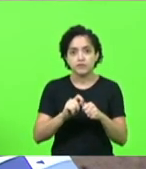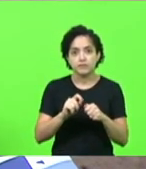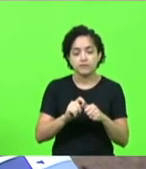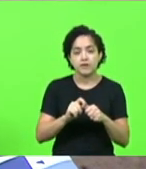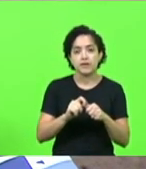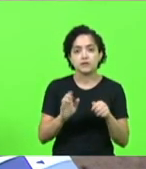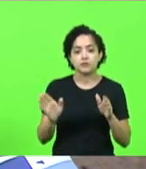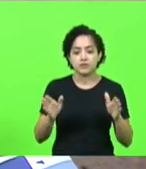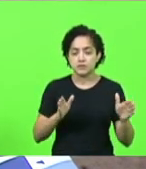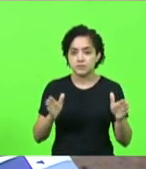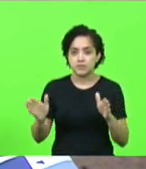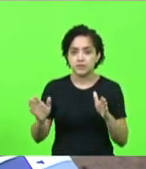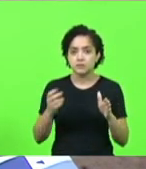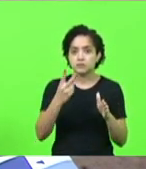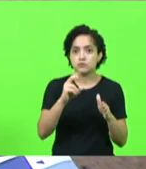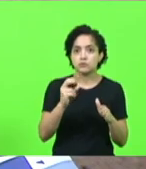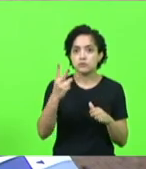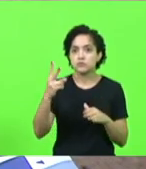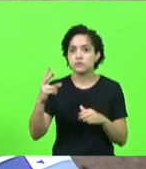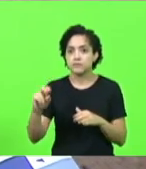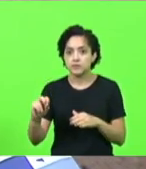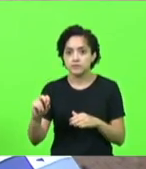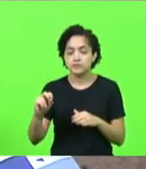vastíssimas informações